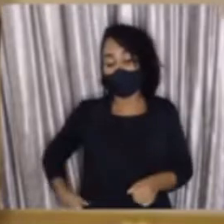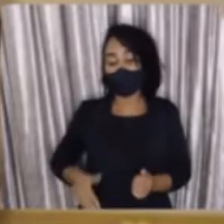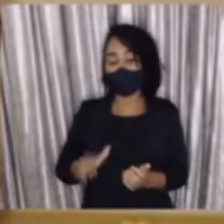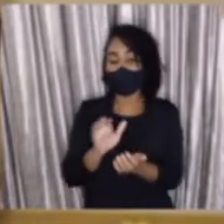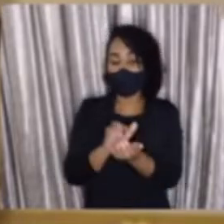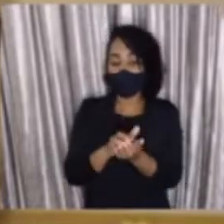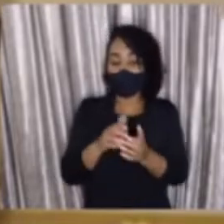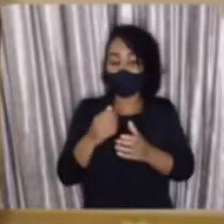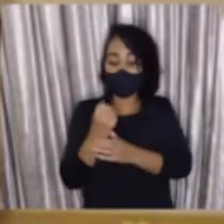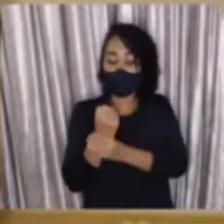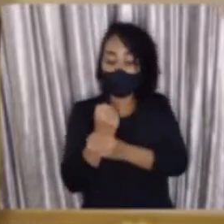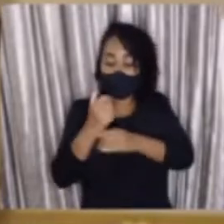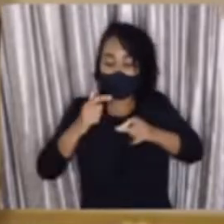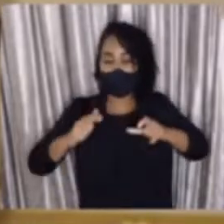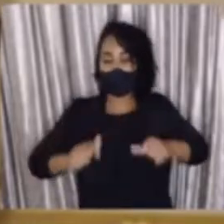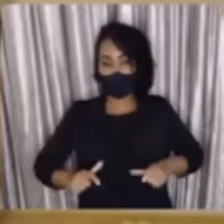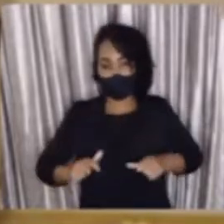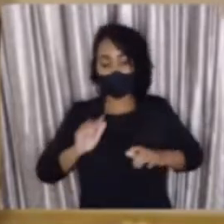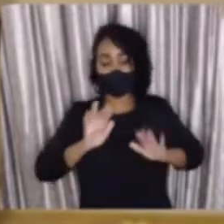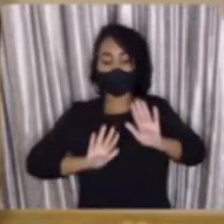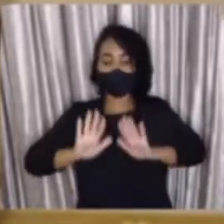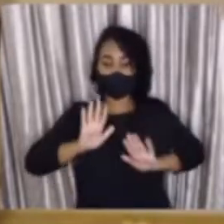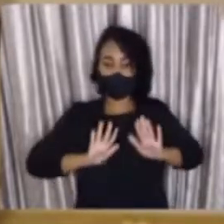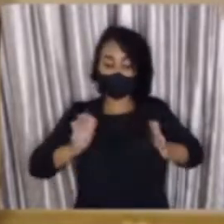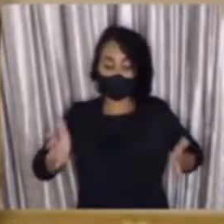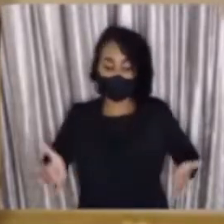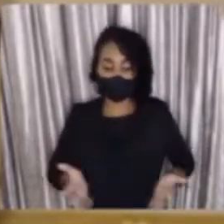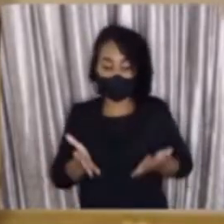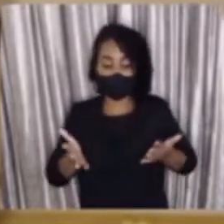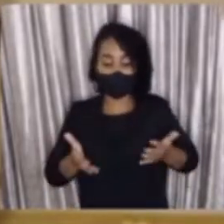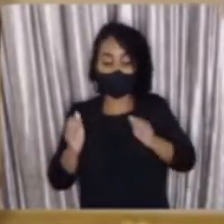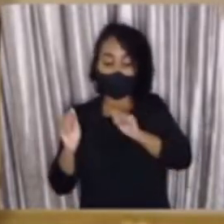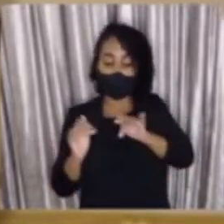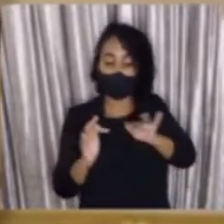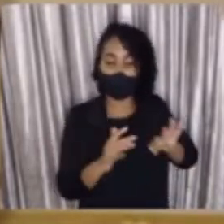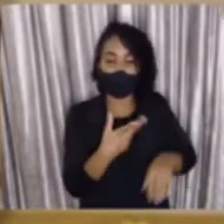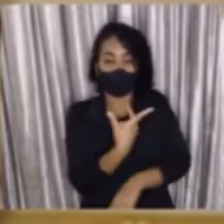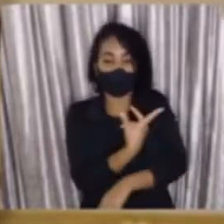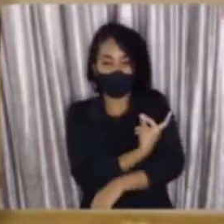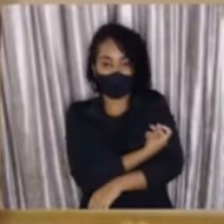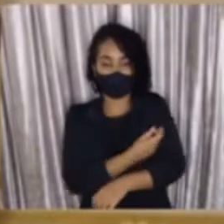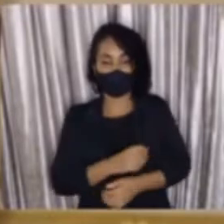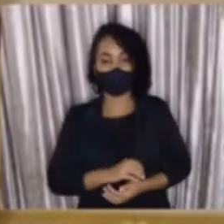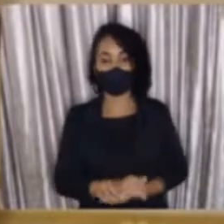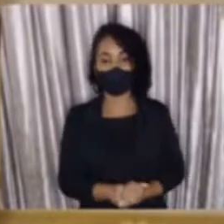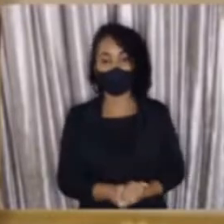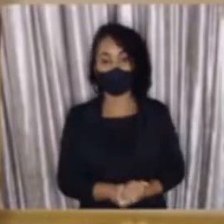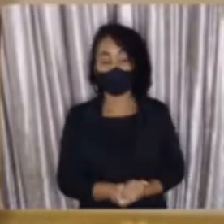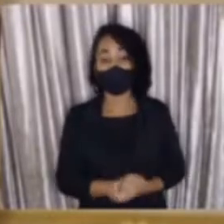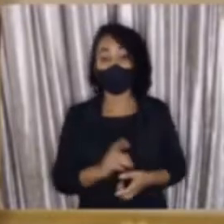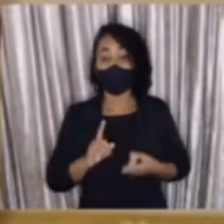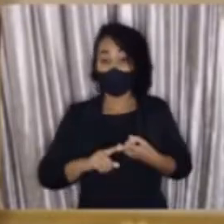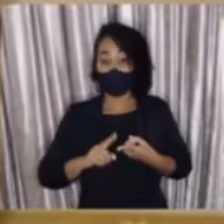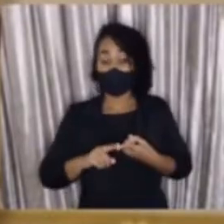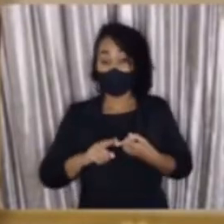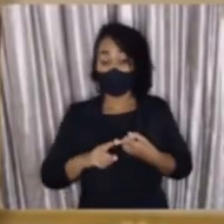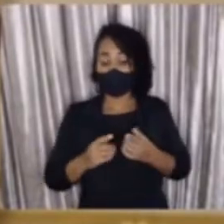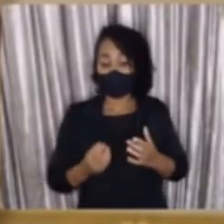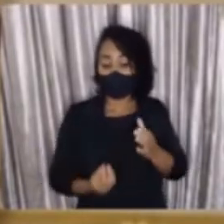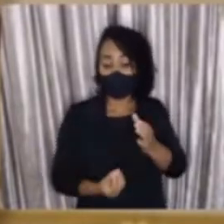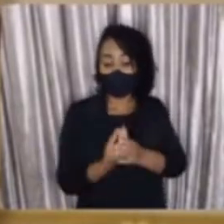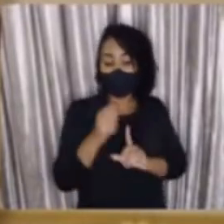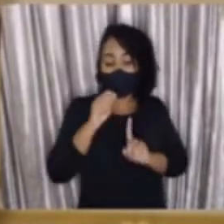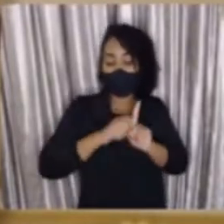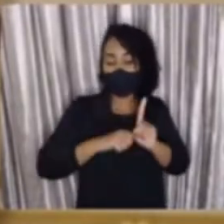Pernambuco garantir um ambiente seguro, protegido e estimular as pessoas a tomarem a sua vacina. Realizaremos esses